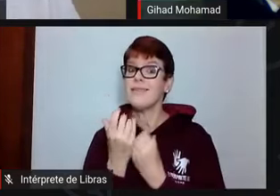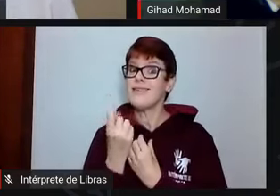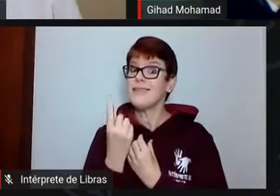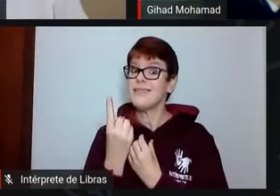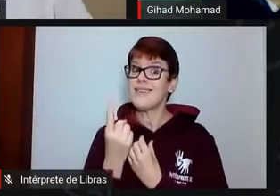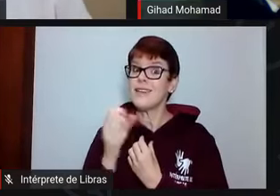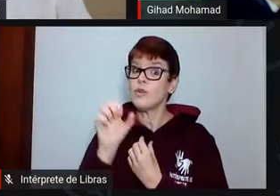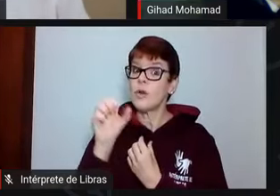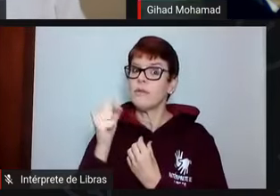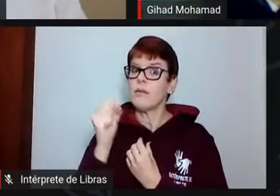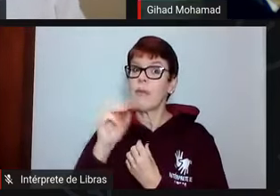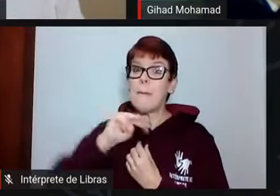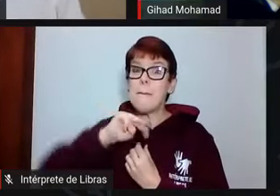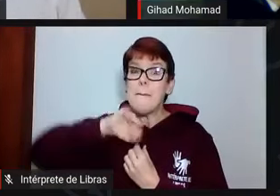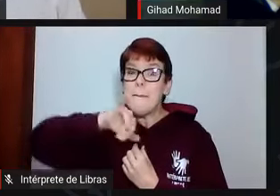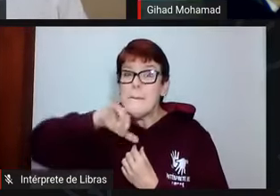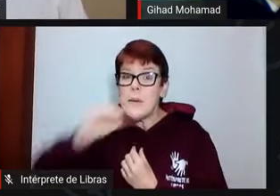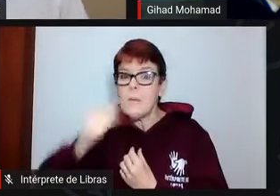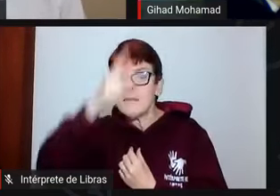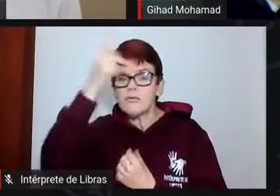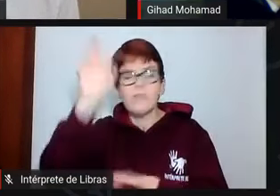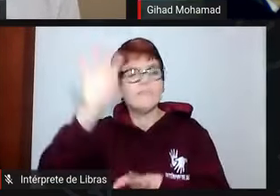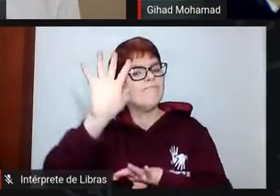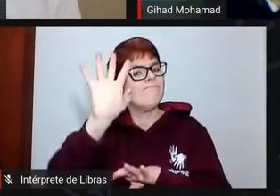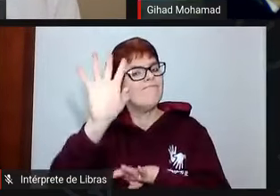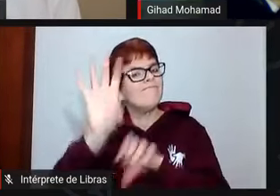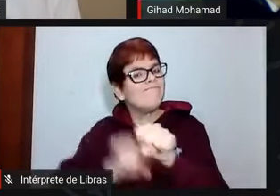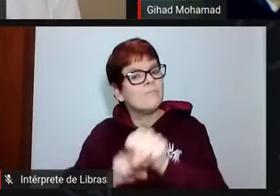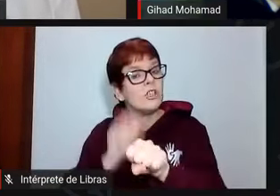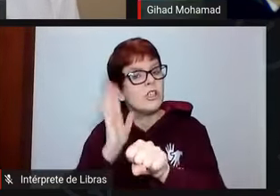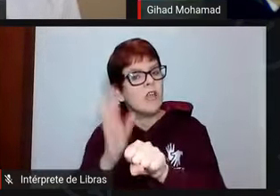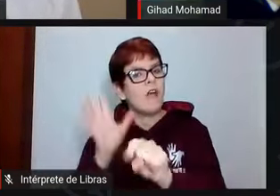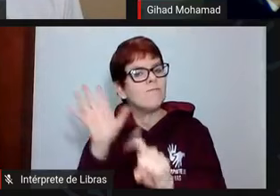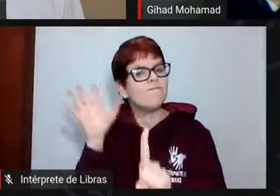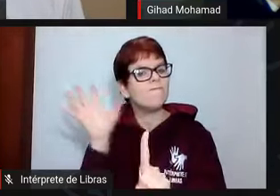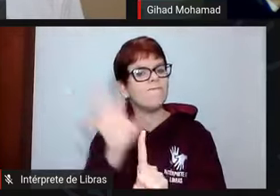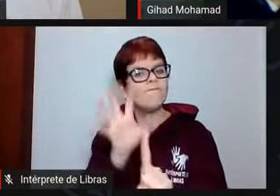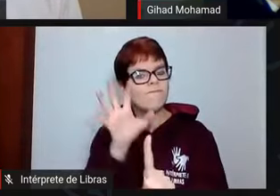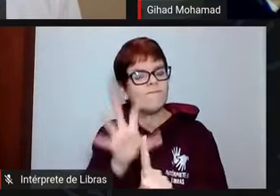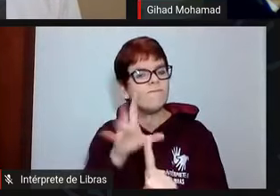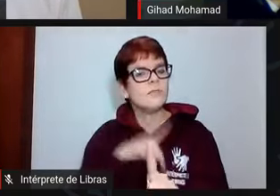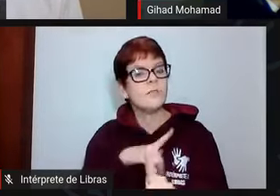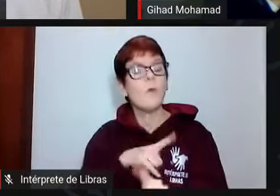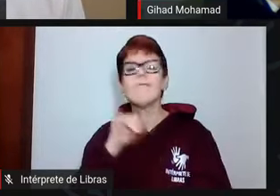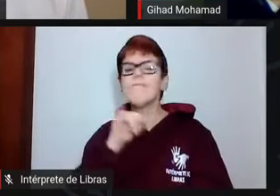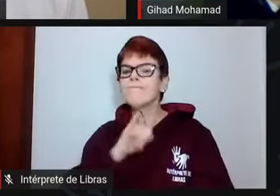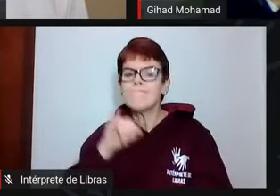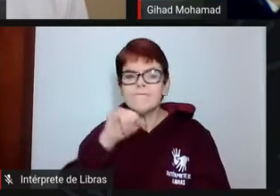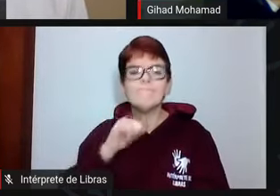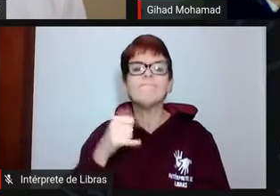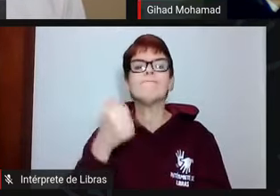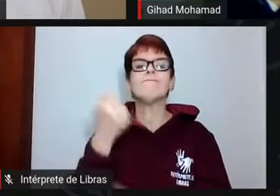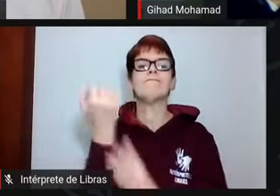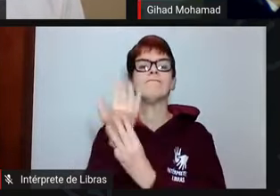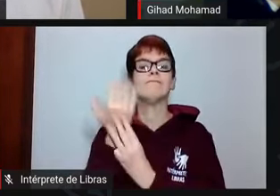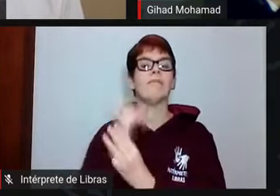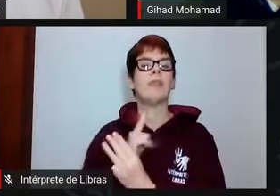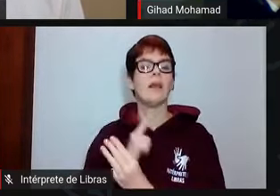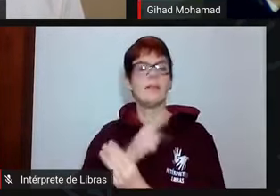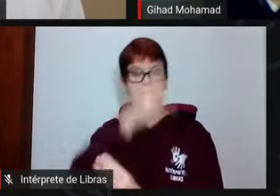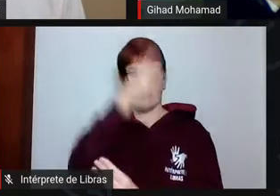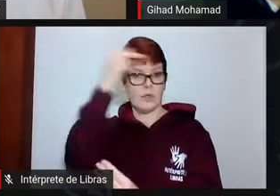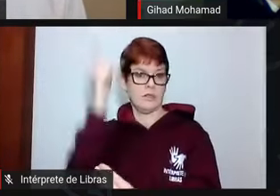profissionais que nós já formamos, a influência e a importância da universidade no